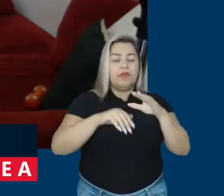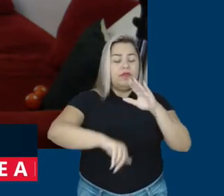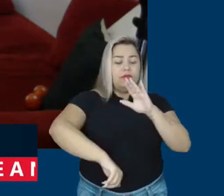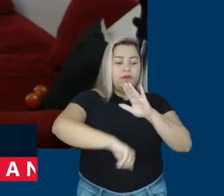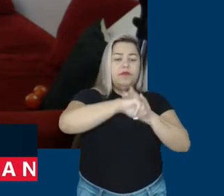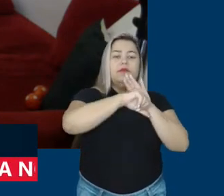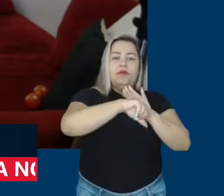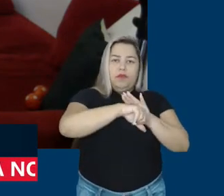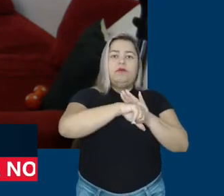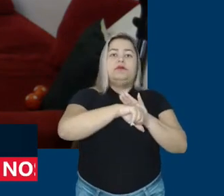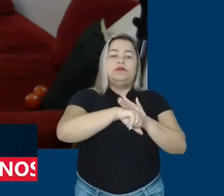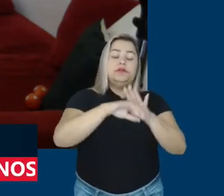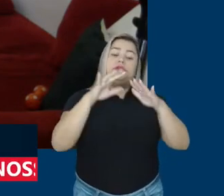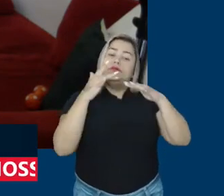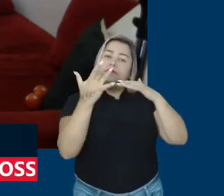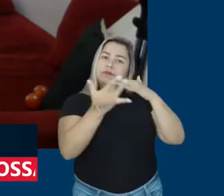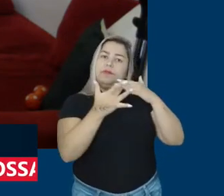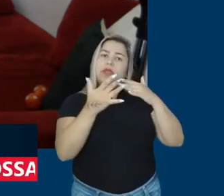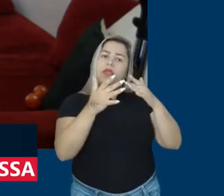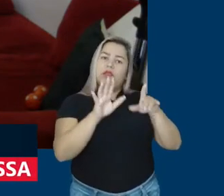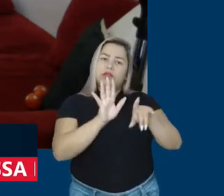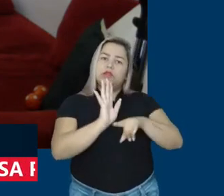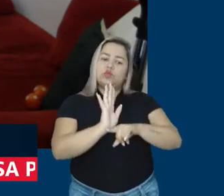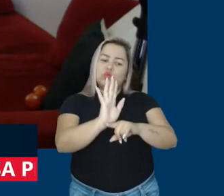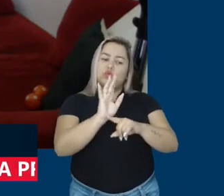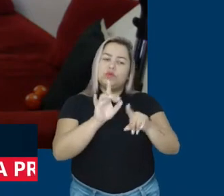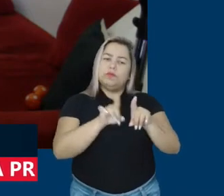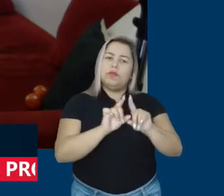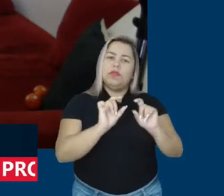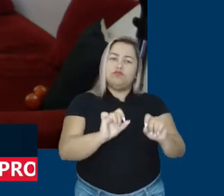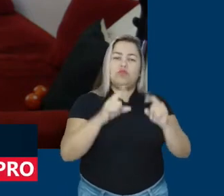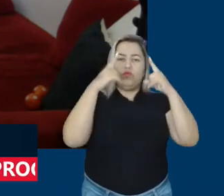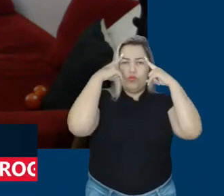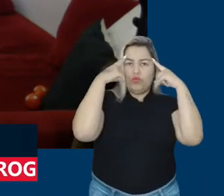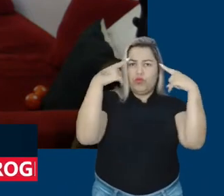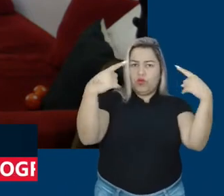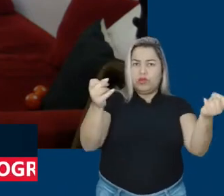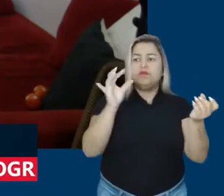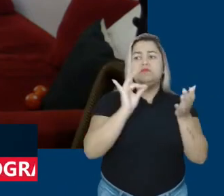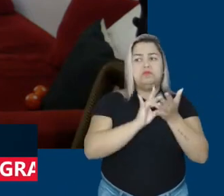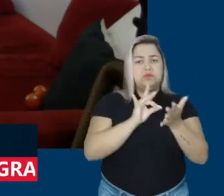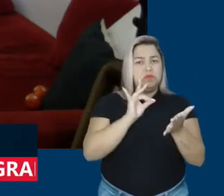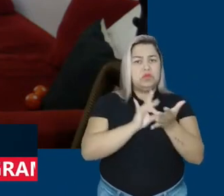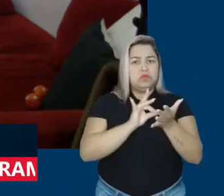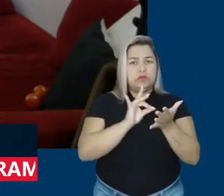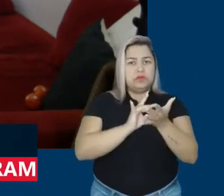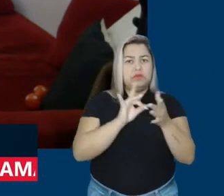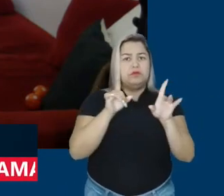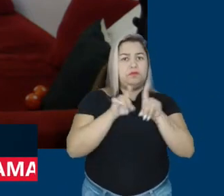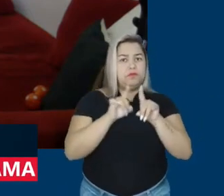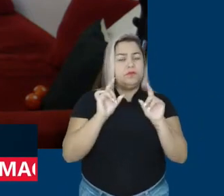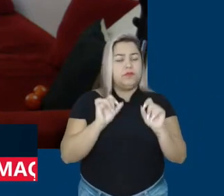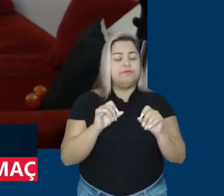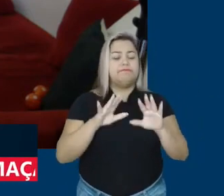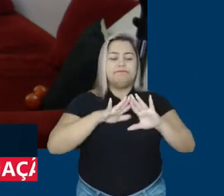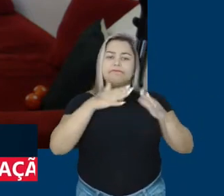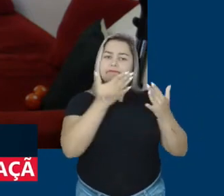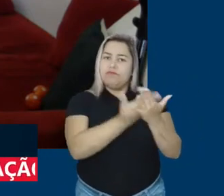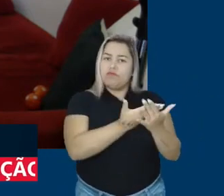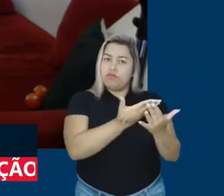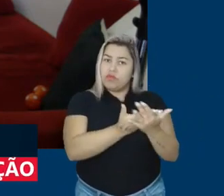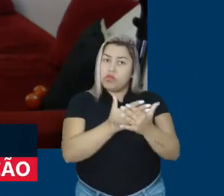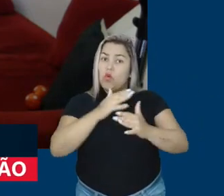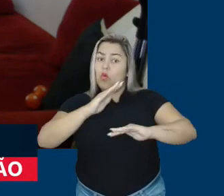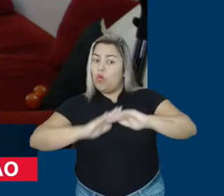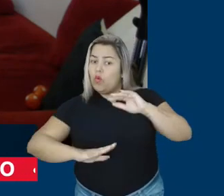por sua vez também contribuiu para o aumento de casos de violência real, os casos de violência real nas escolas, os